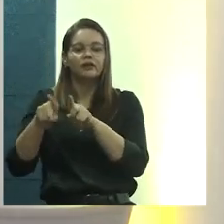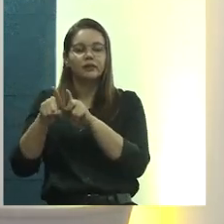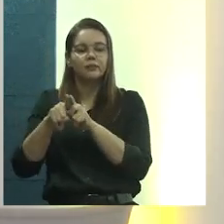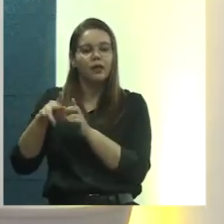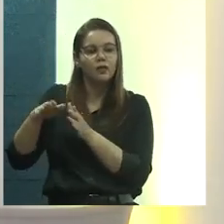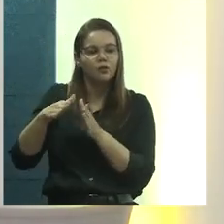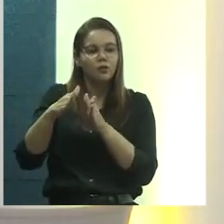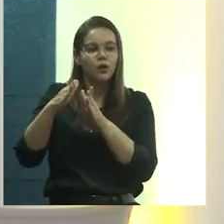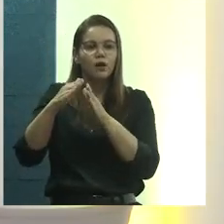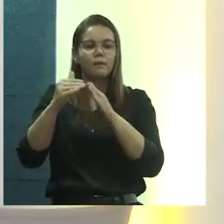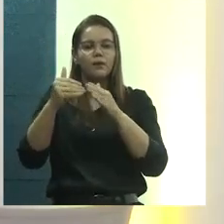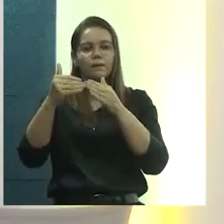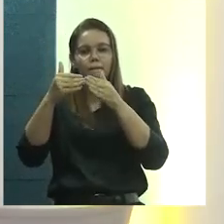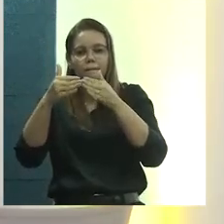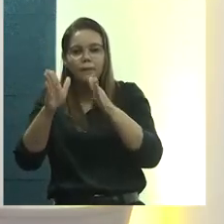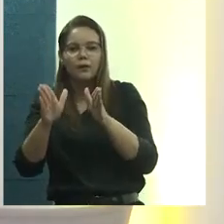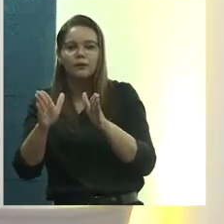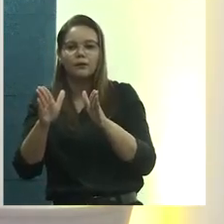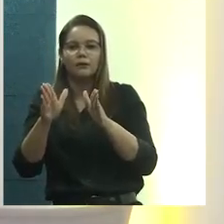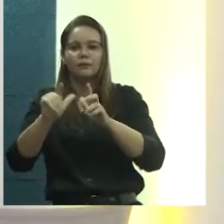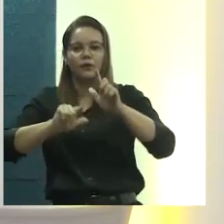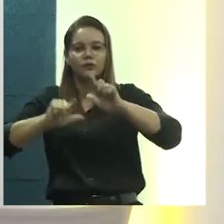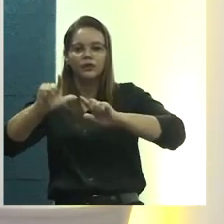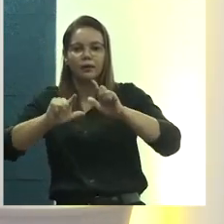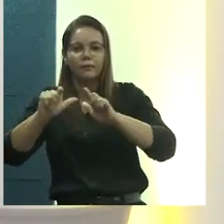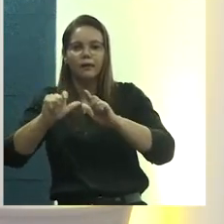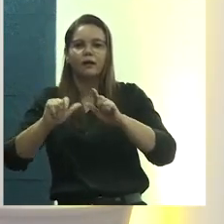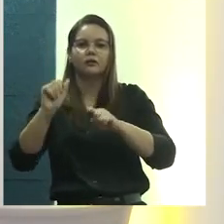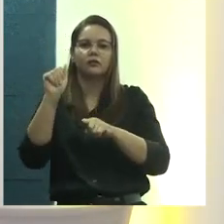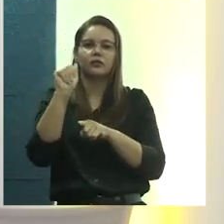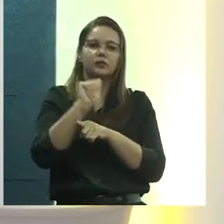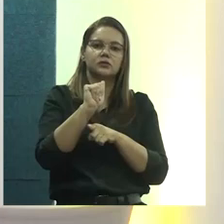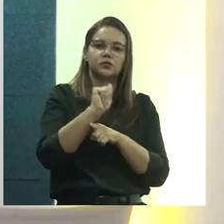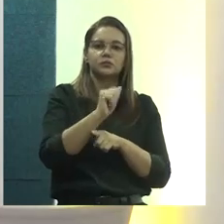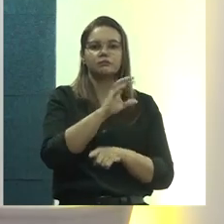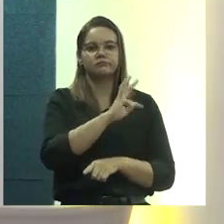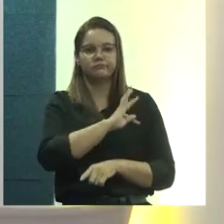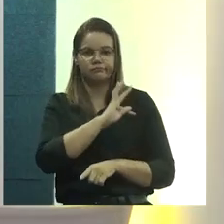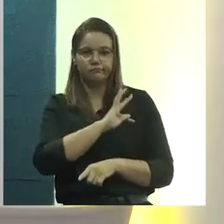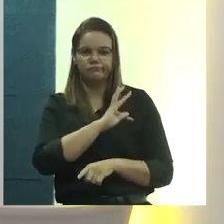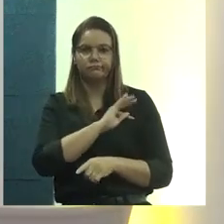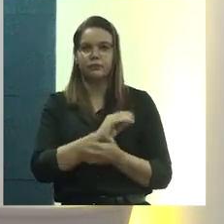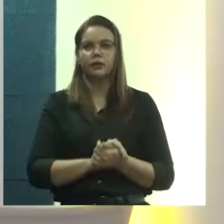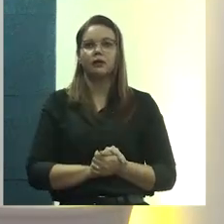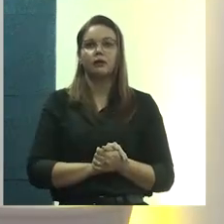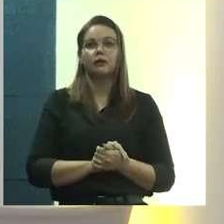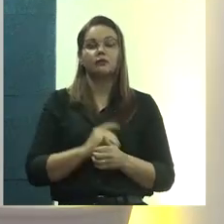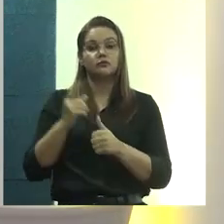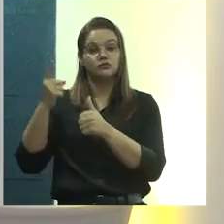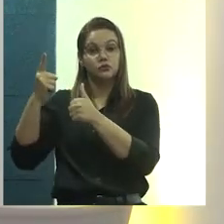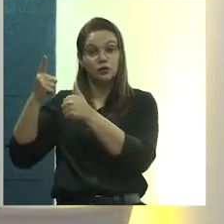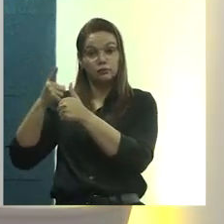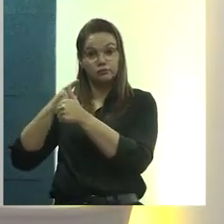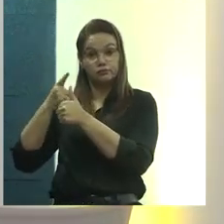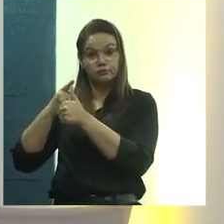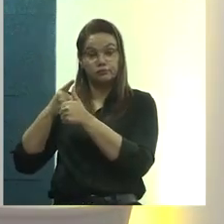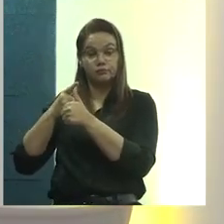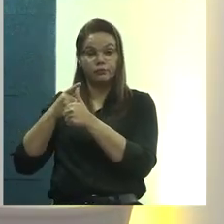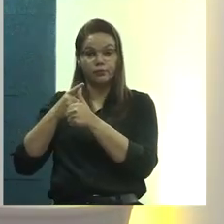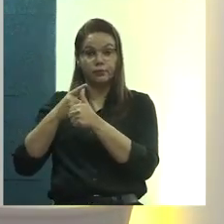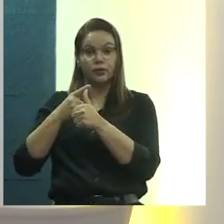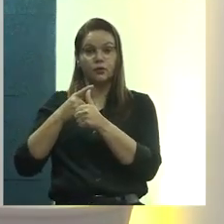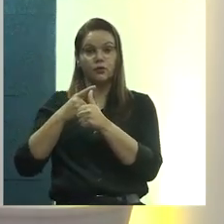então, para todo esse trabalho de assessoria técnica. Isso já no primeiro, em planejamento 1,